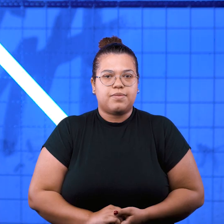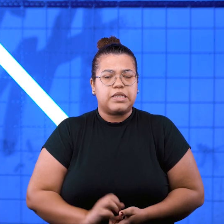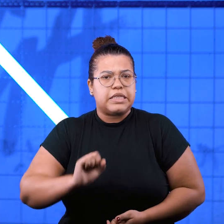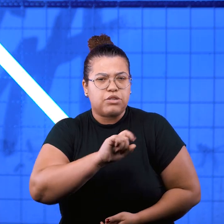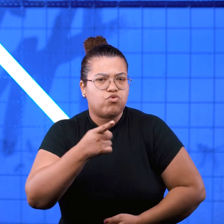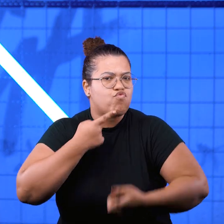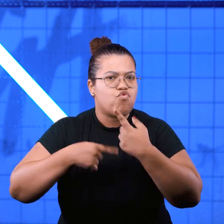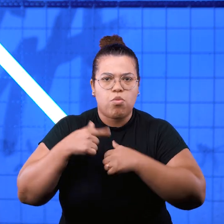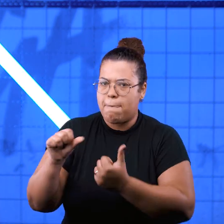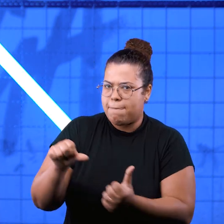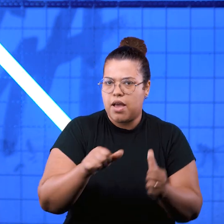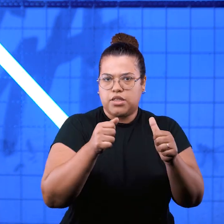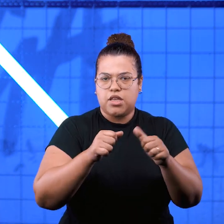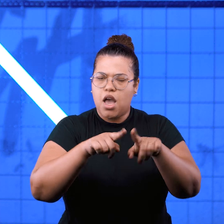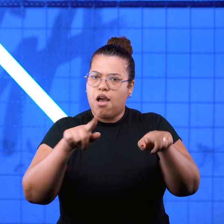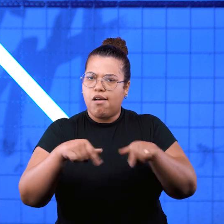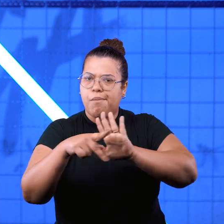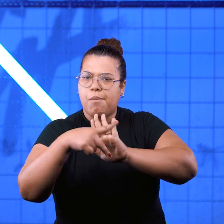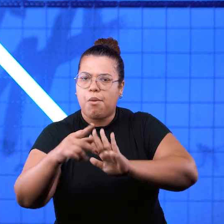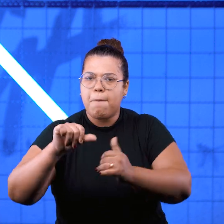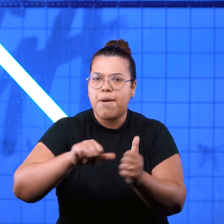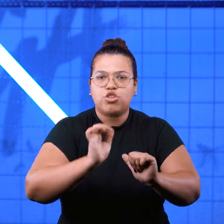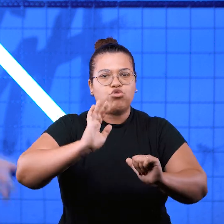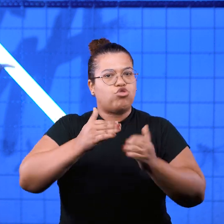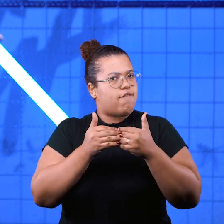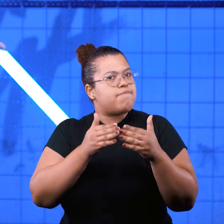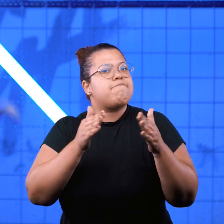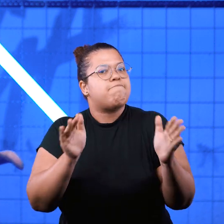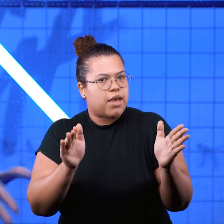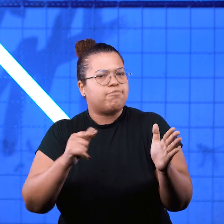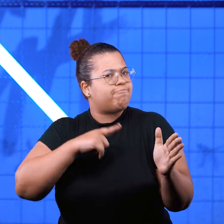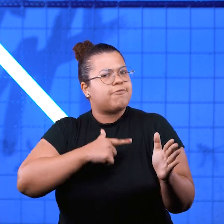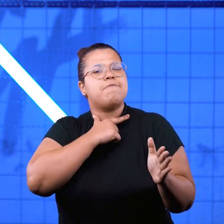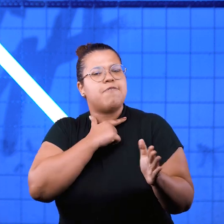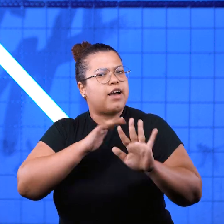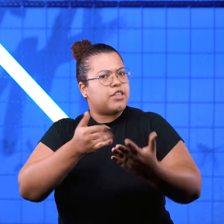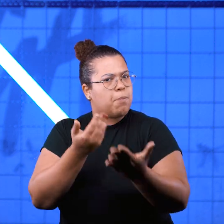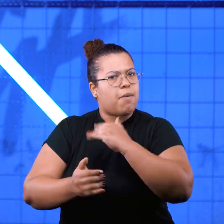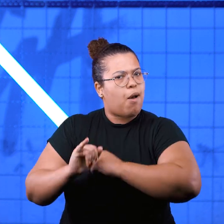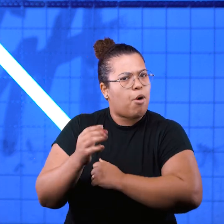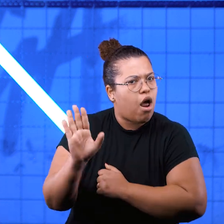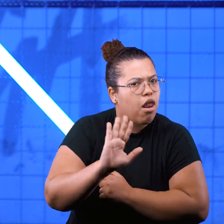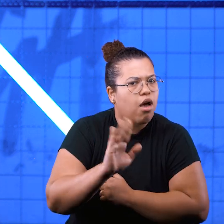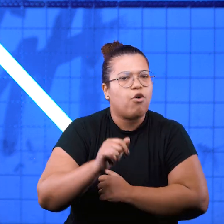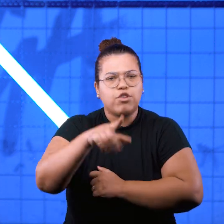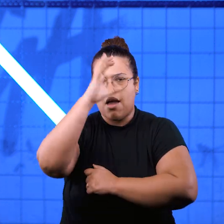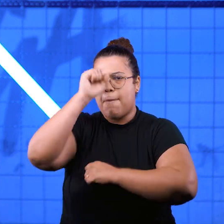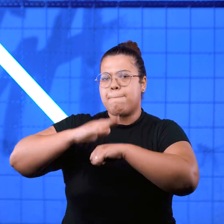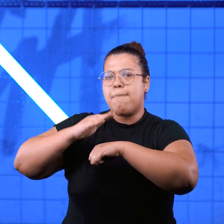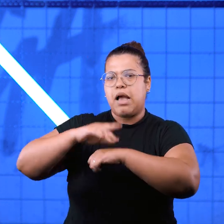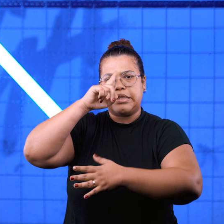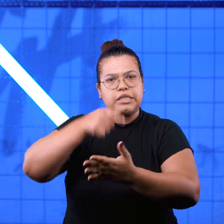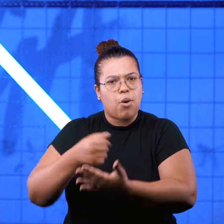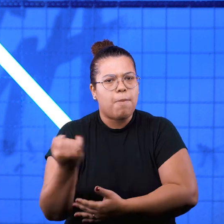Se você deseja ser batizado, a classe de preparação para batismo já está com vagas abertas. Então não perca a oportunidade de aprender mais sobre